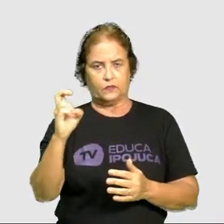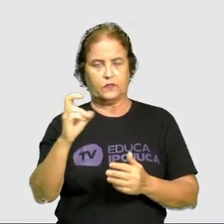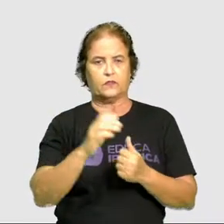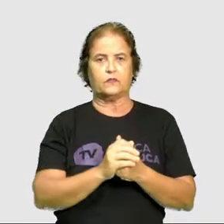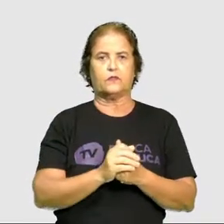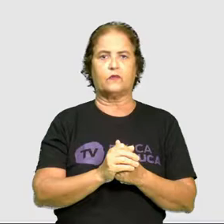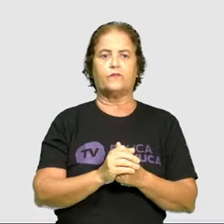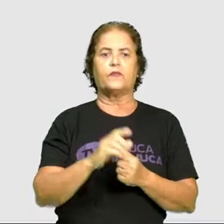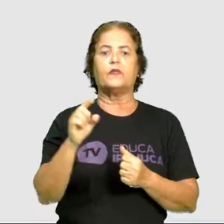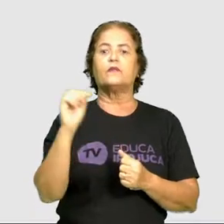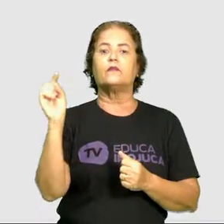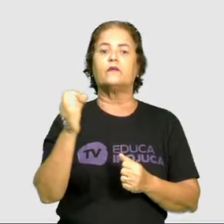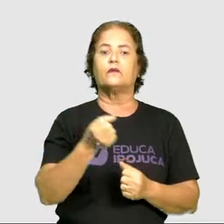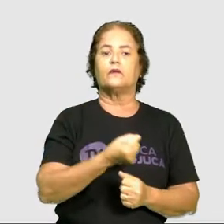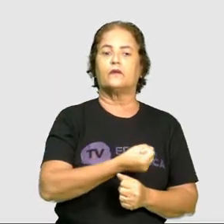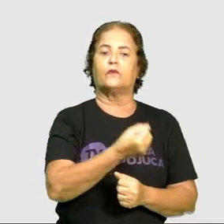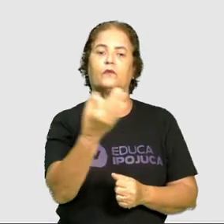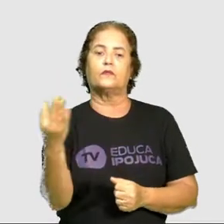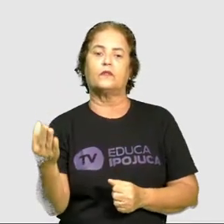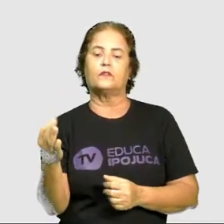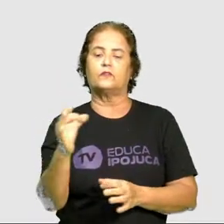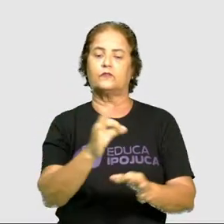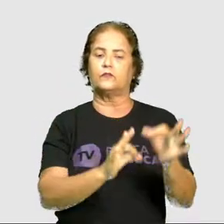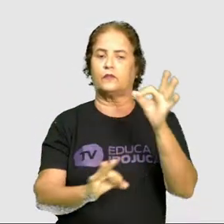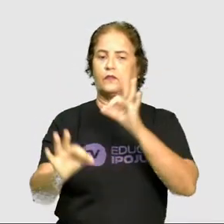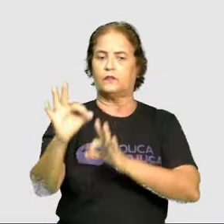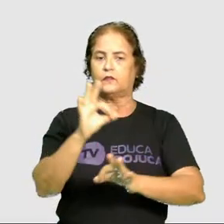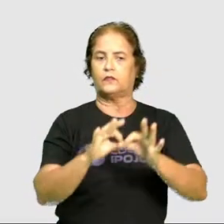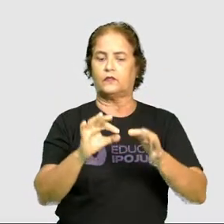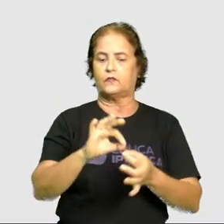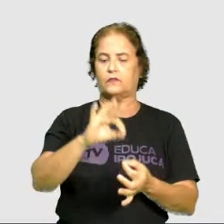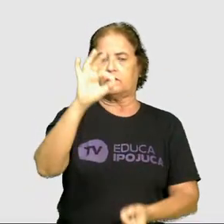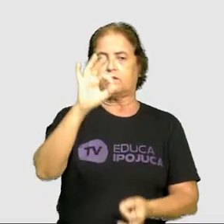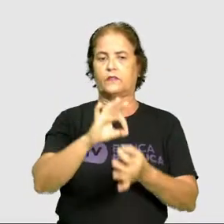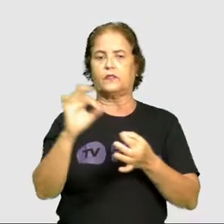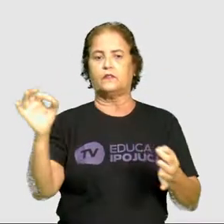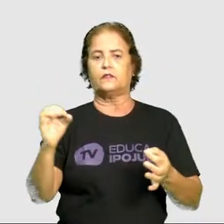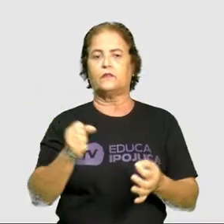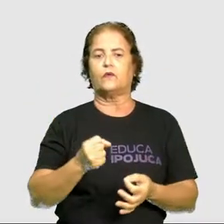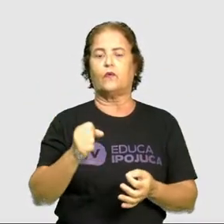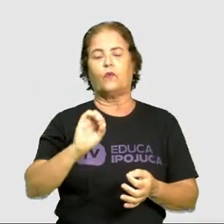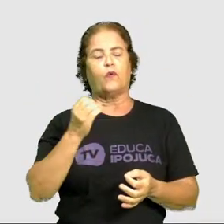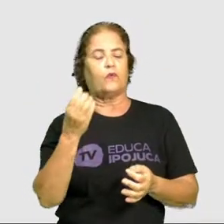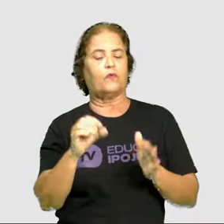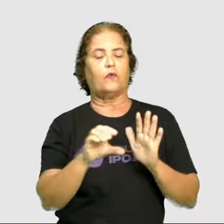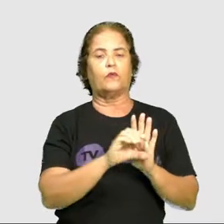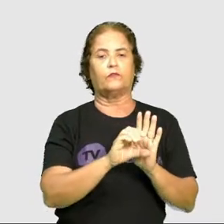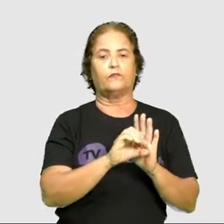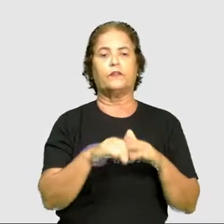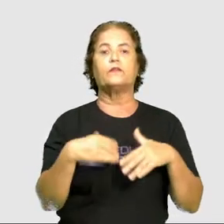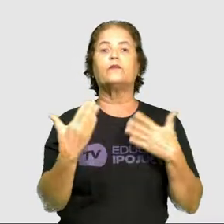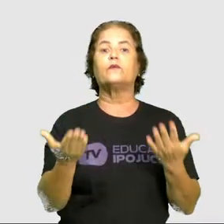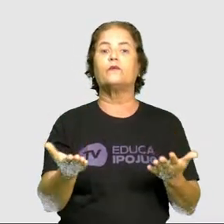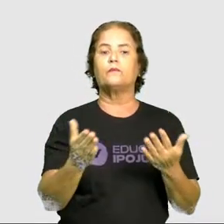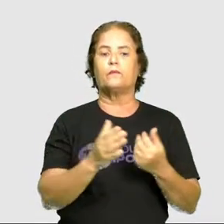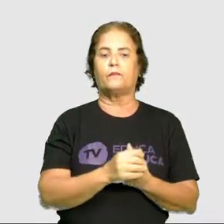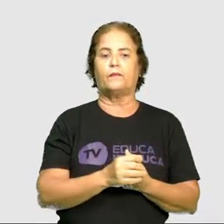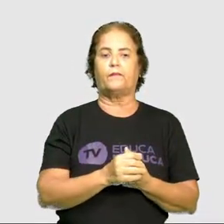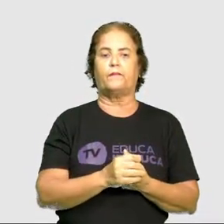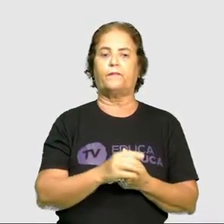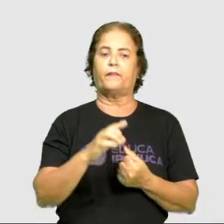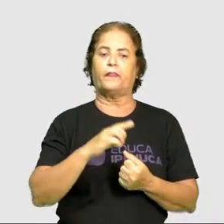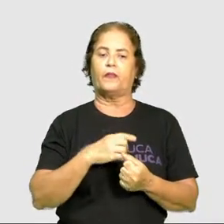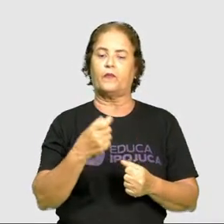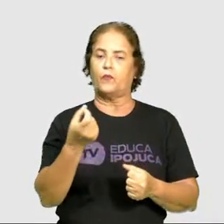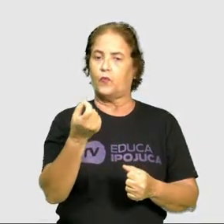contagem, ordenação, medição, ou codificação. Temos